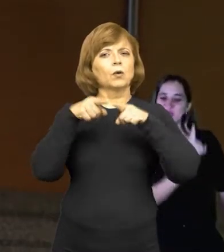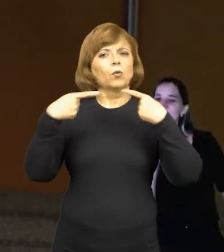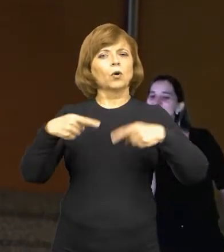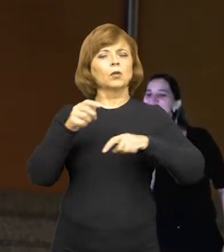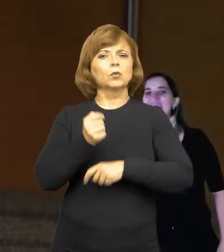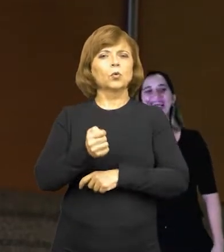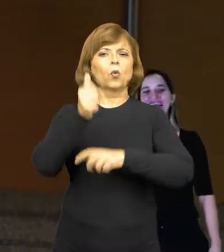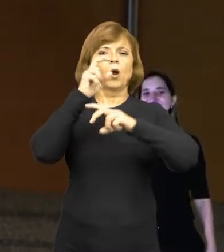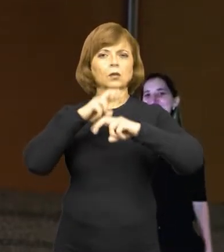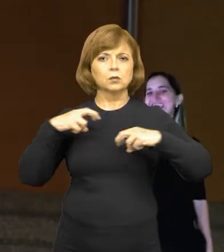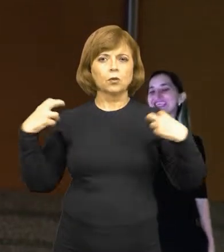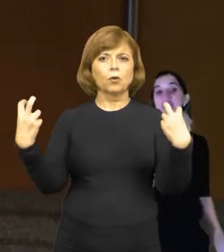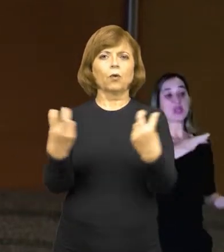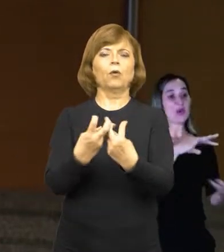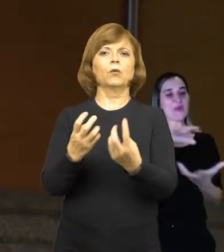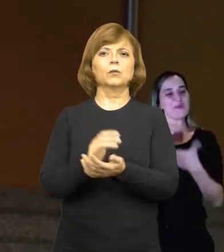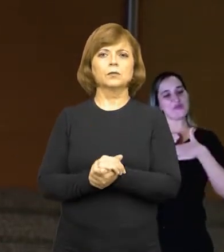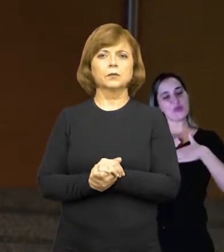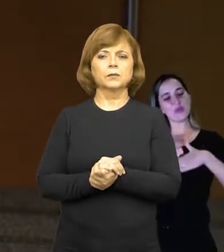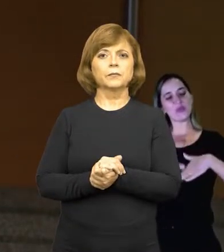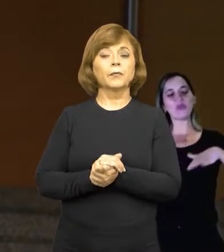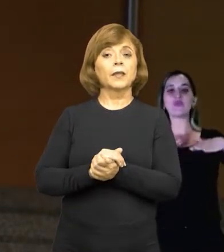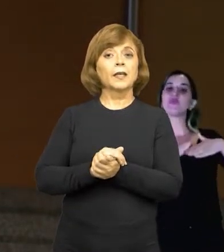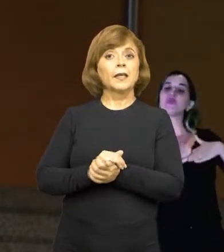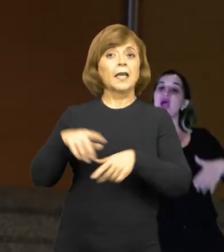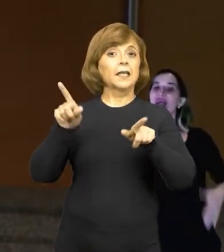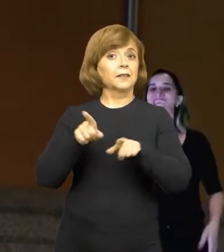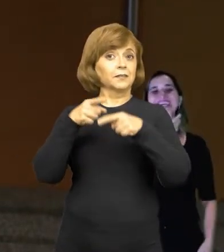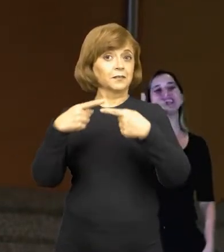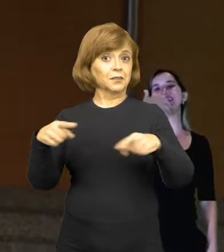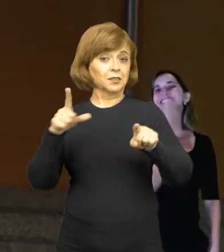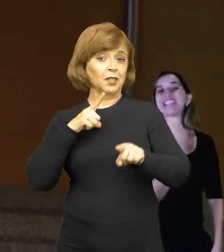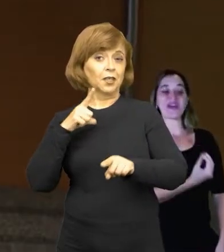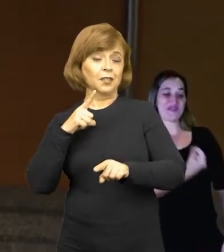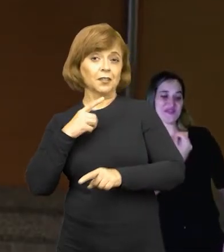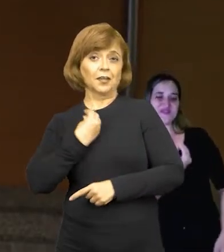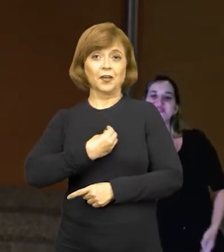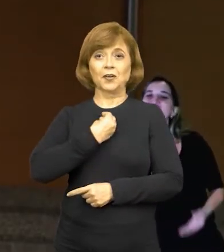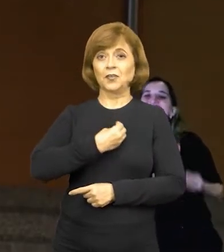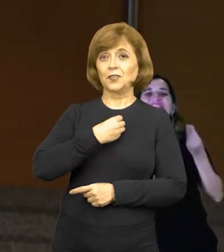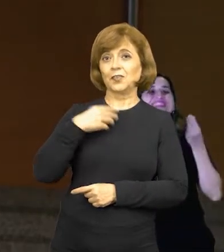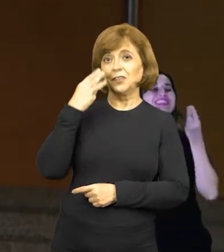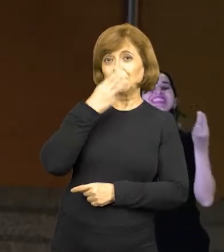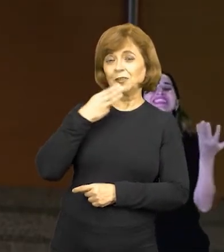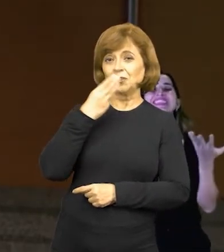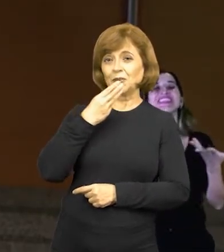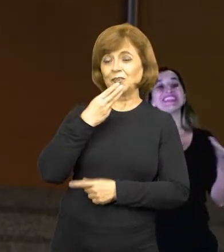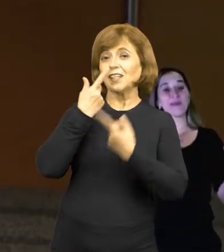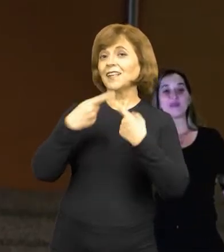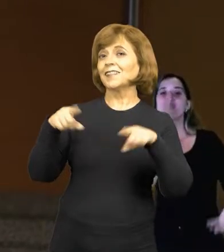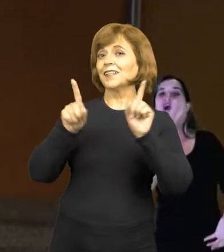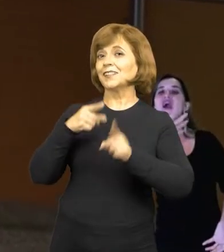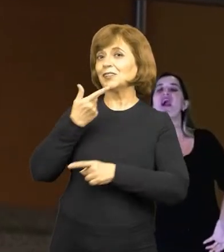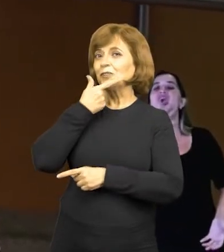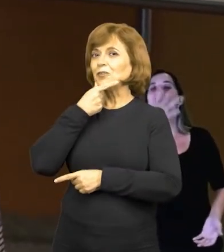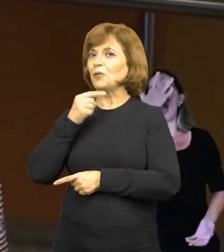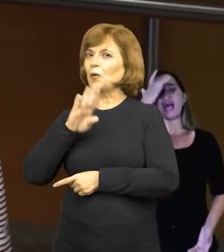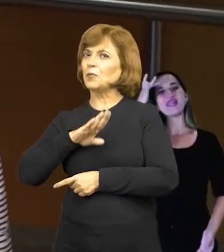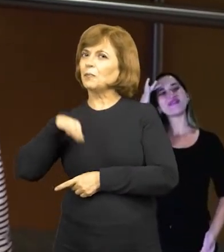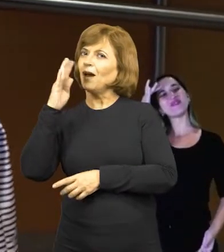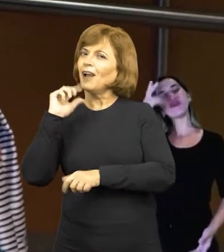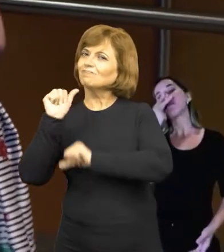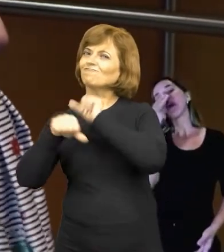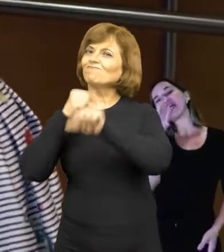de Roda, de Tiago de Melo. Cantigas que façam a vida mais doce. Cantigas que façam os homens mais